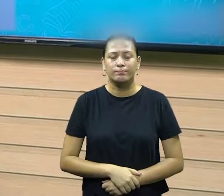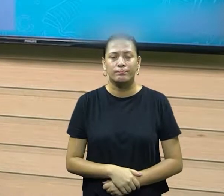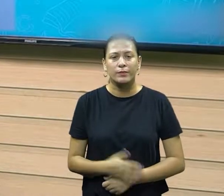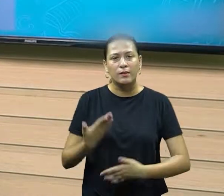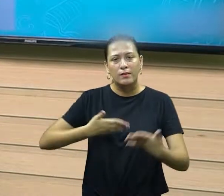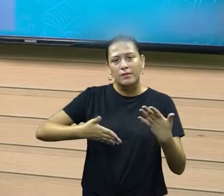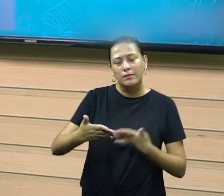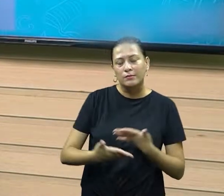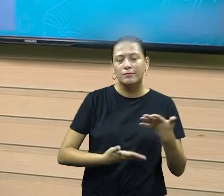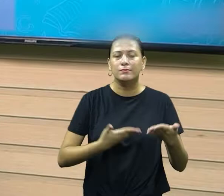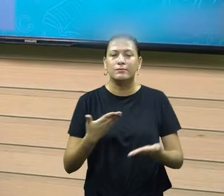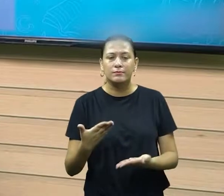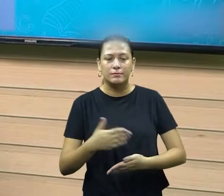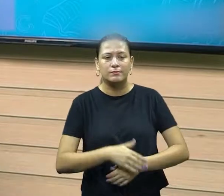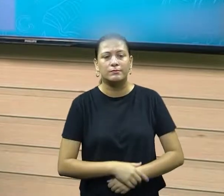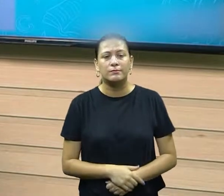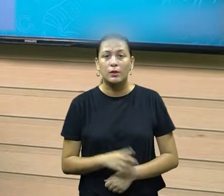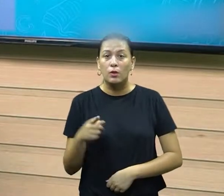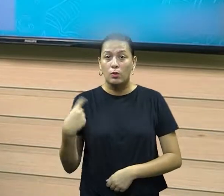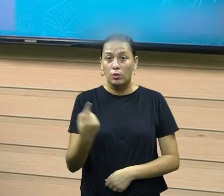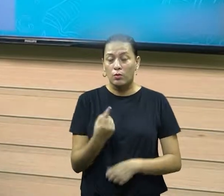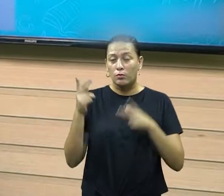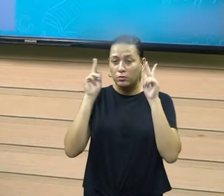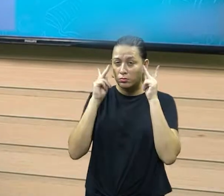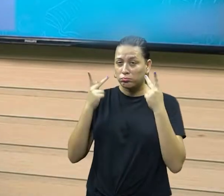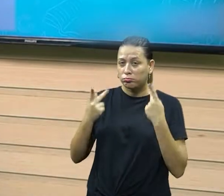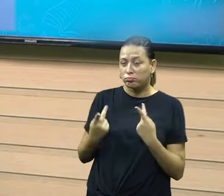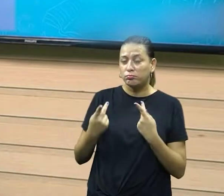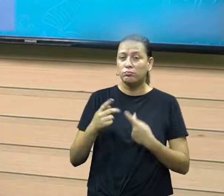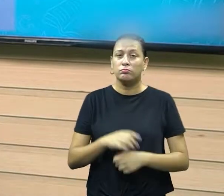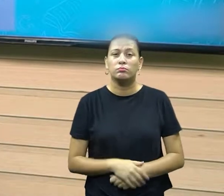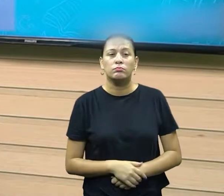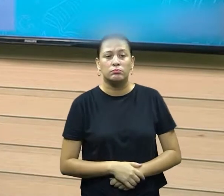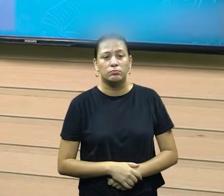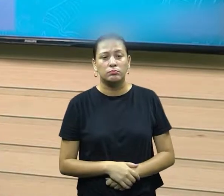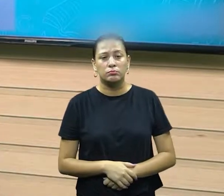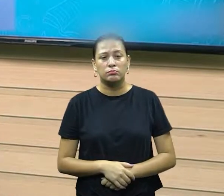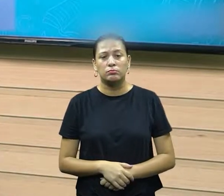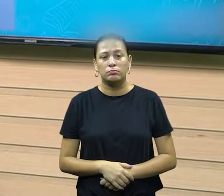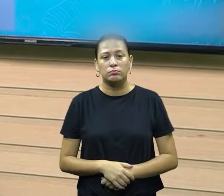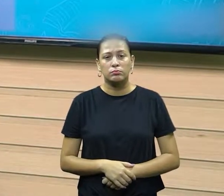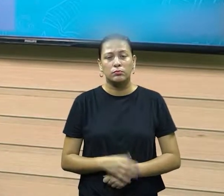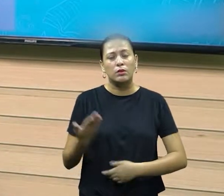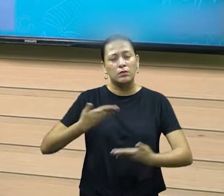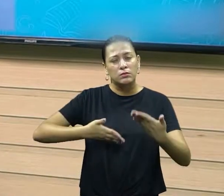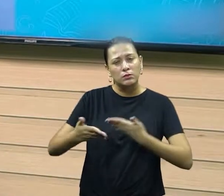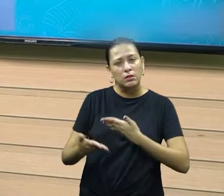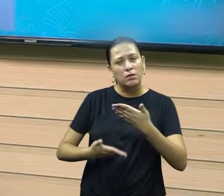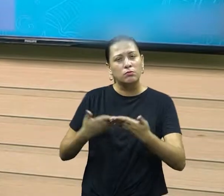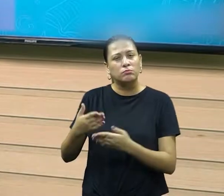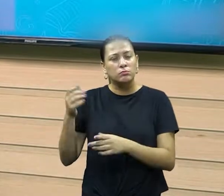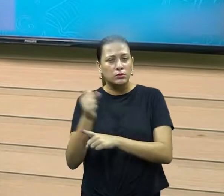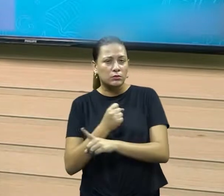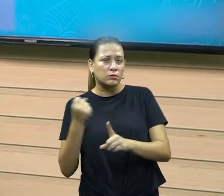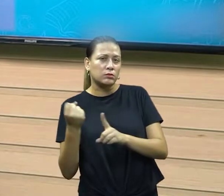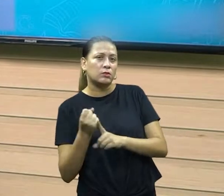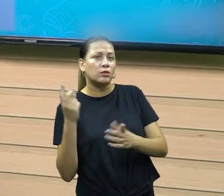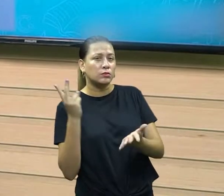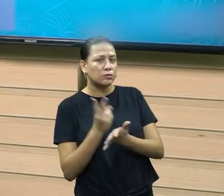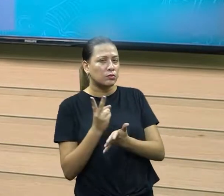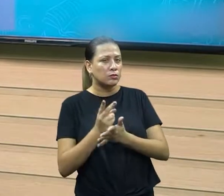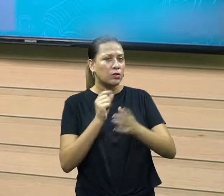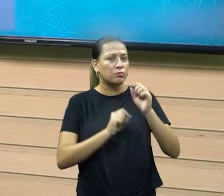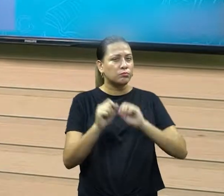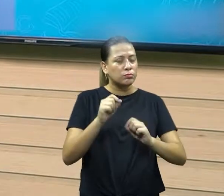Principalmente o fato de nós sermos seres humanos, nós somos seres sociais. Então, constantemente nós estamos nesse processo de negociação.